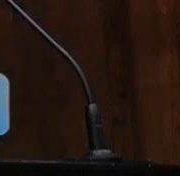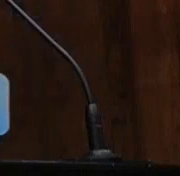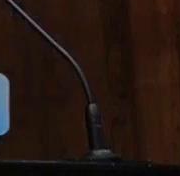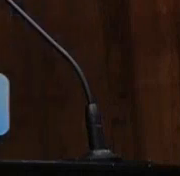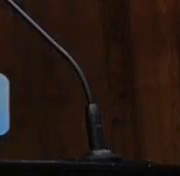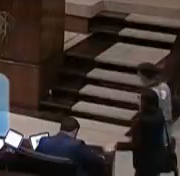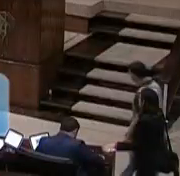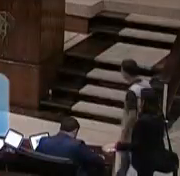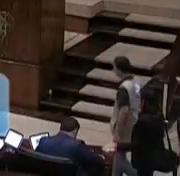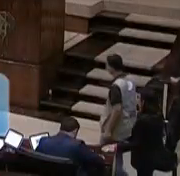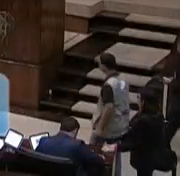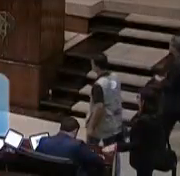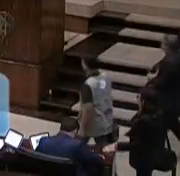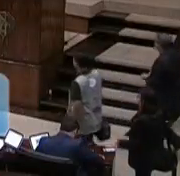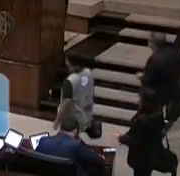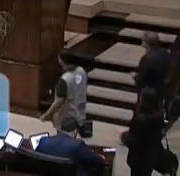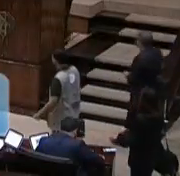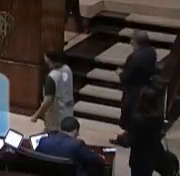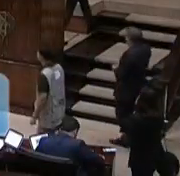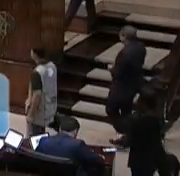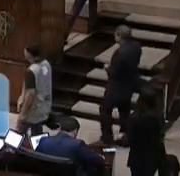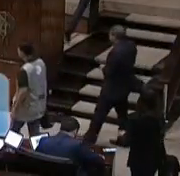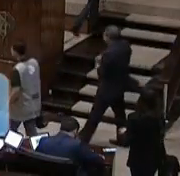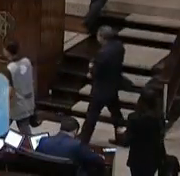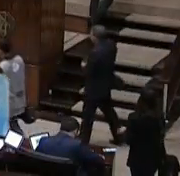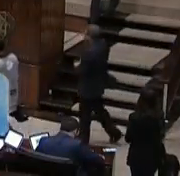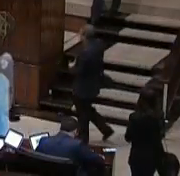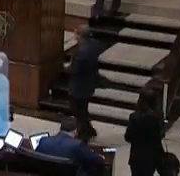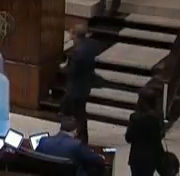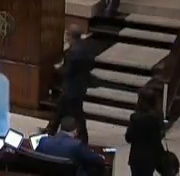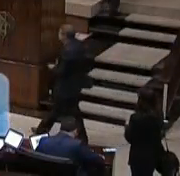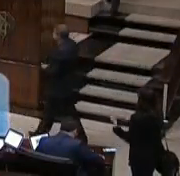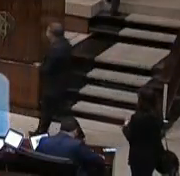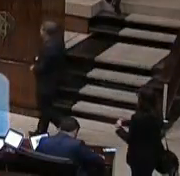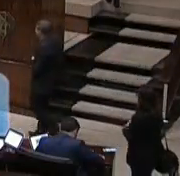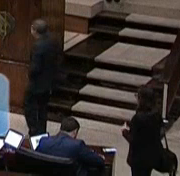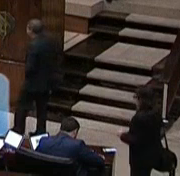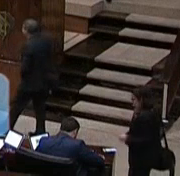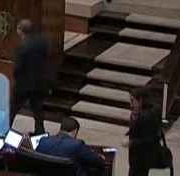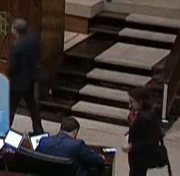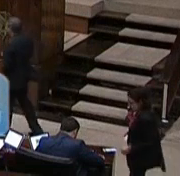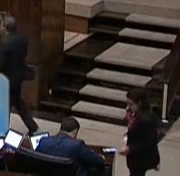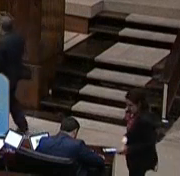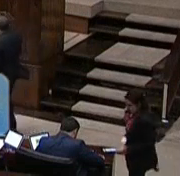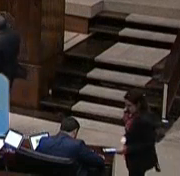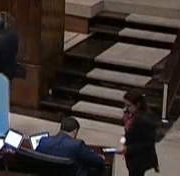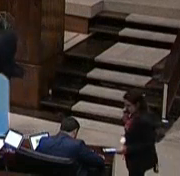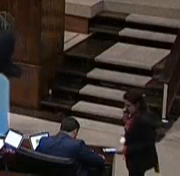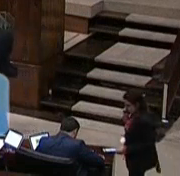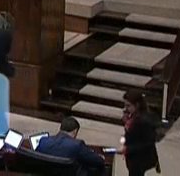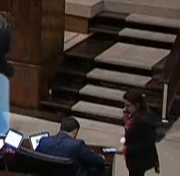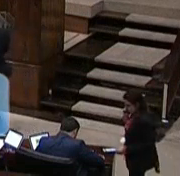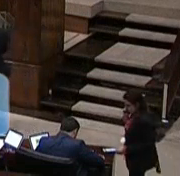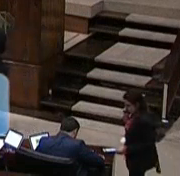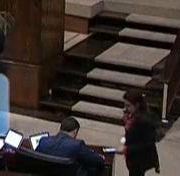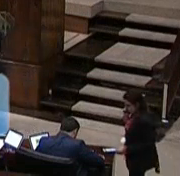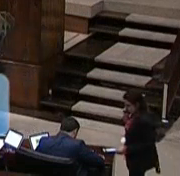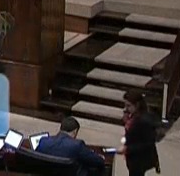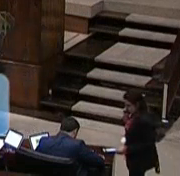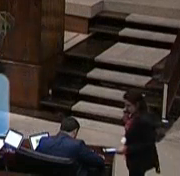Muito bem, deputado Lário, está deferida a solicitação de Vossa Excelência. quero também, em nome da mesa,